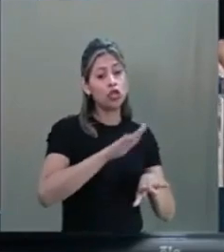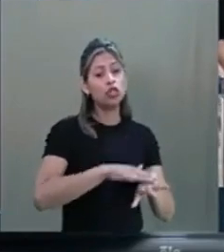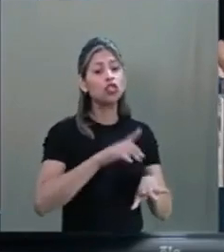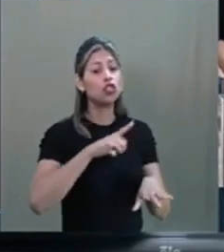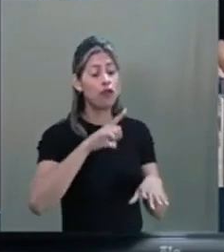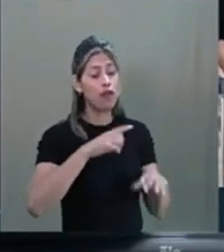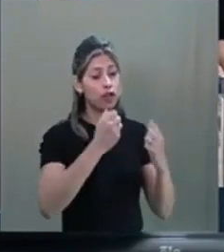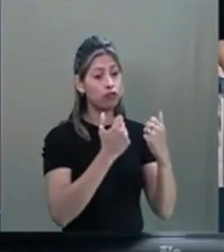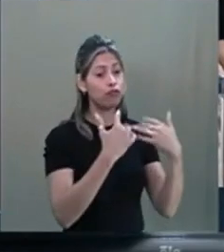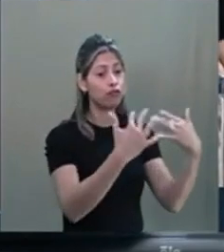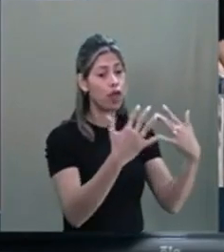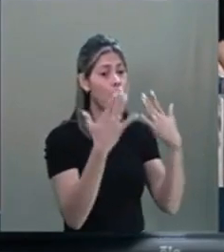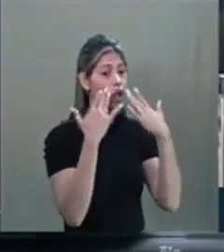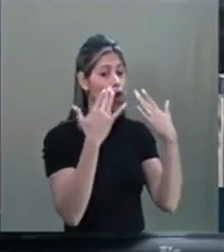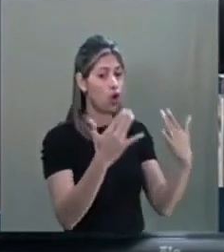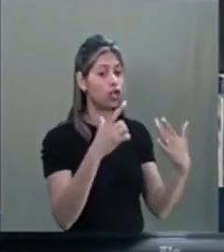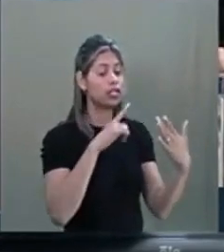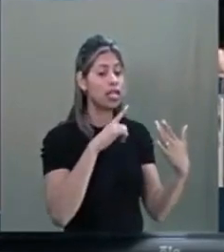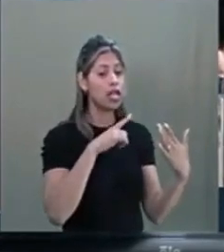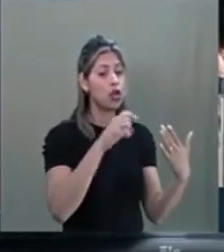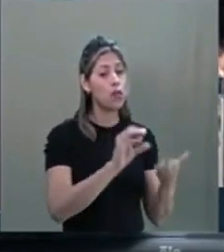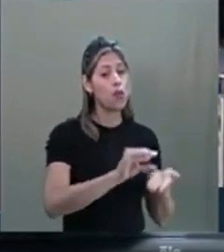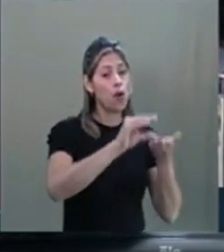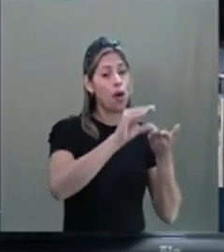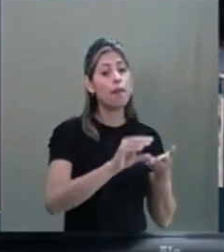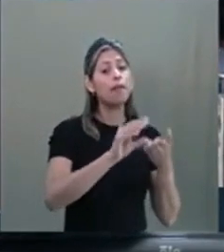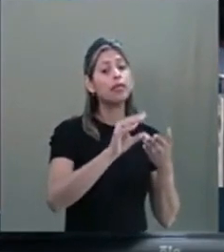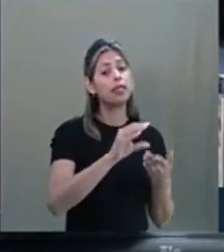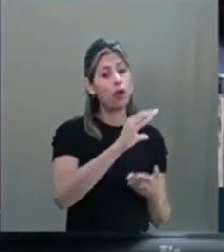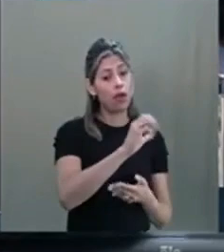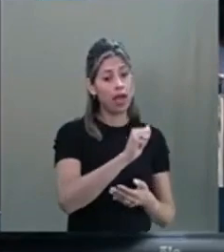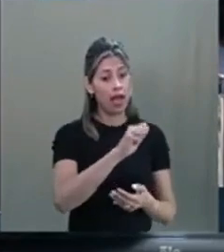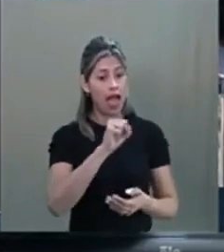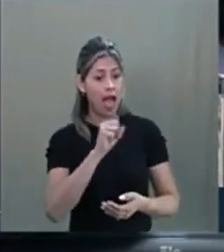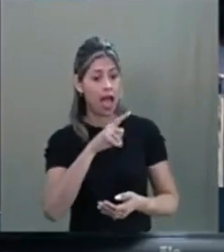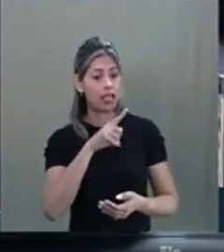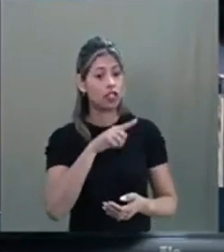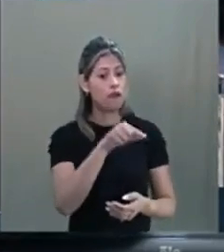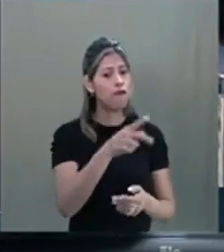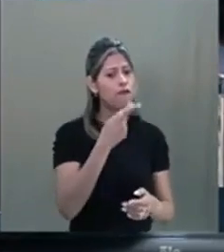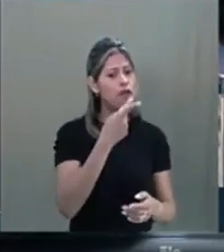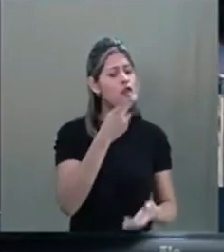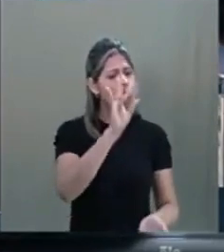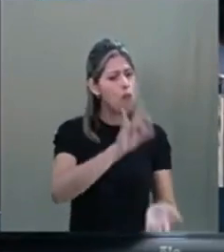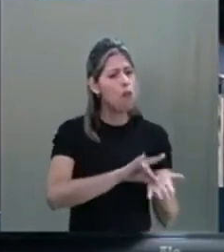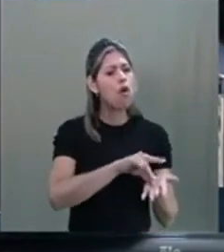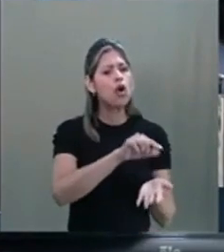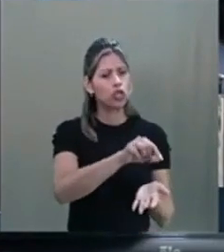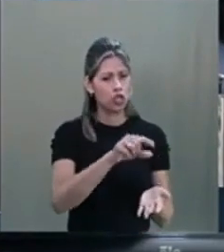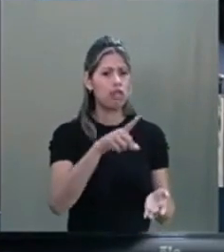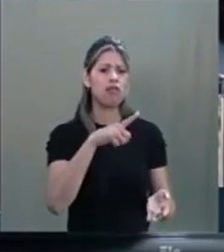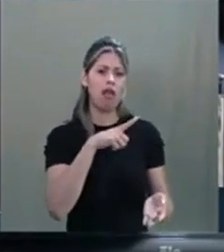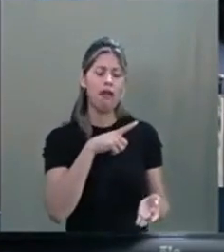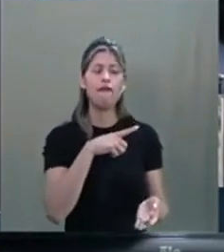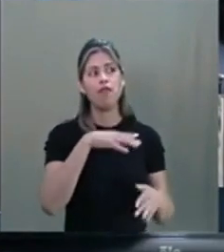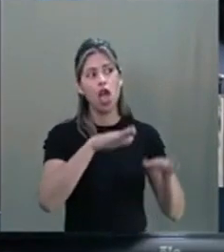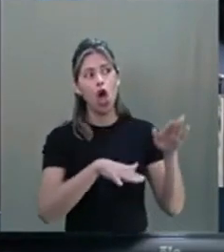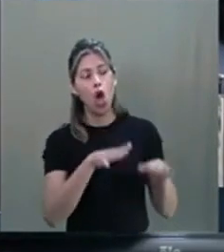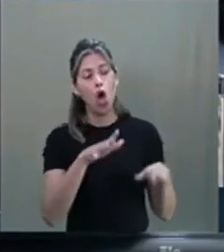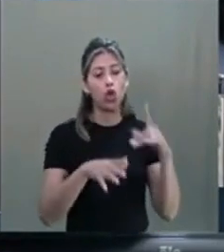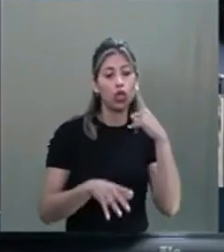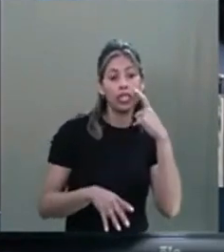pública na Comissão de Assuntos Sociais, ficou evidente isso. Então, alguns interesses, talvez,